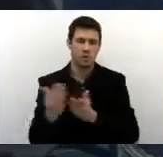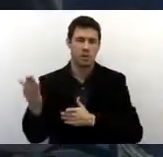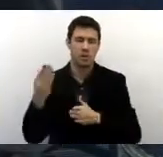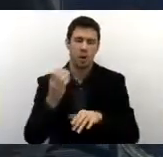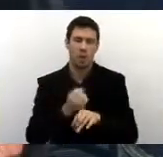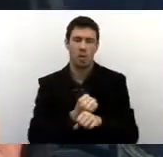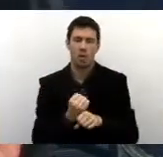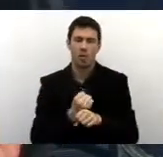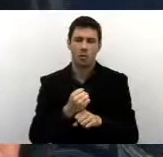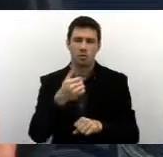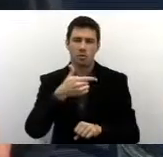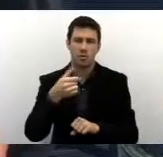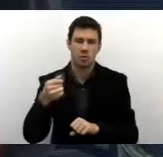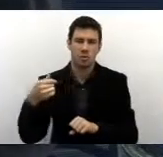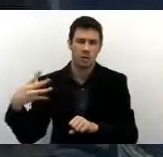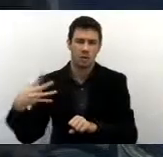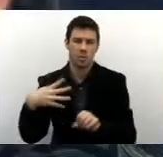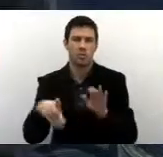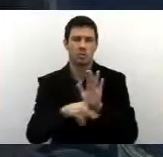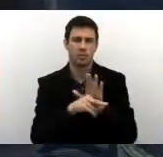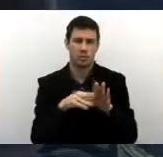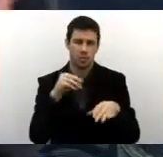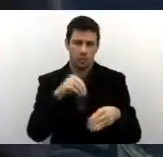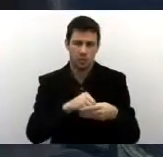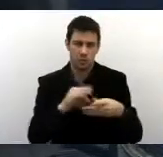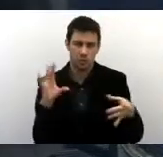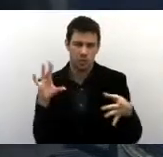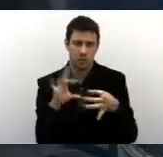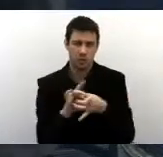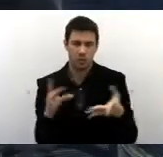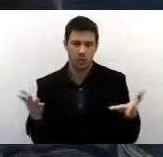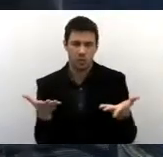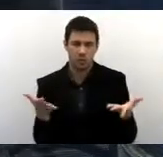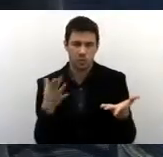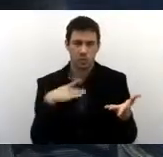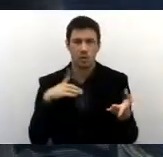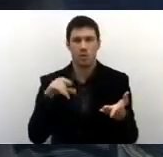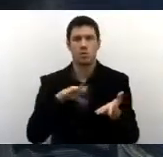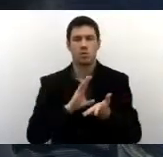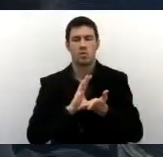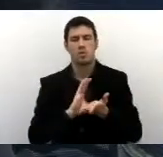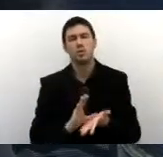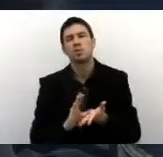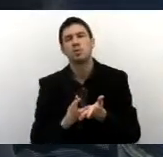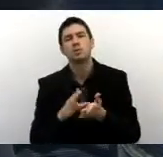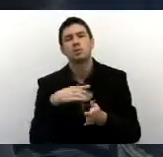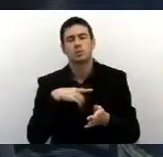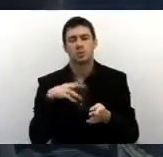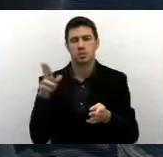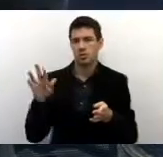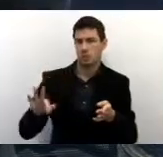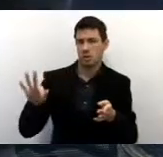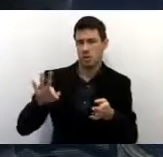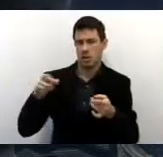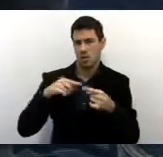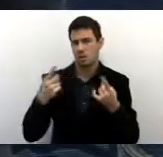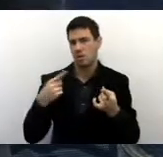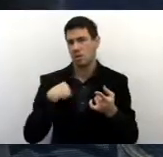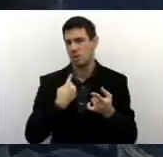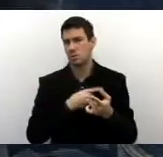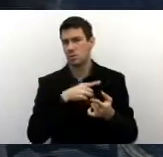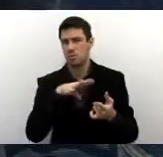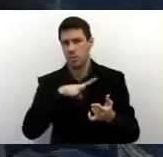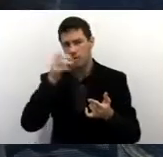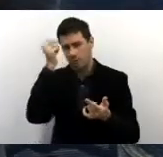né? Vai colocar agora na peça orçamentária da União, que é um recurso federal, a prefeitura entra com uma contrapartida de 10% e a